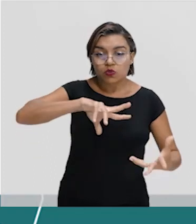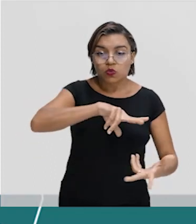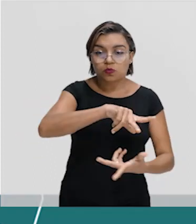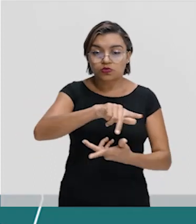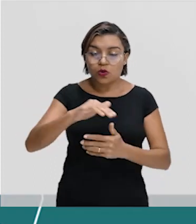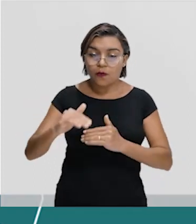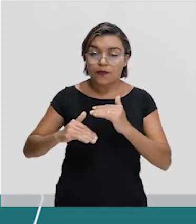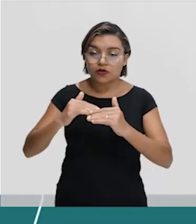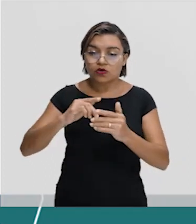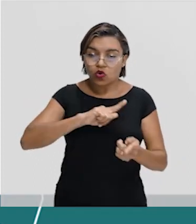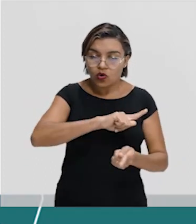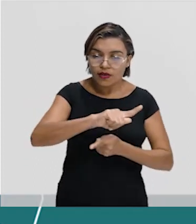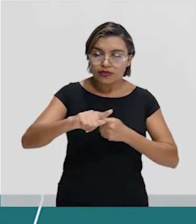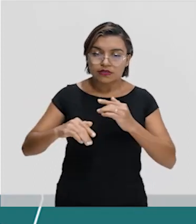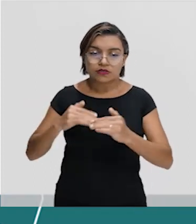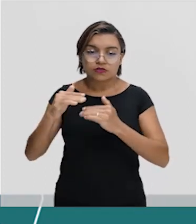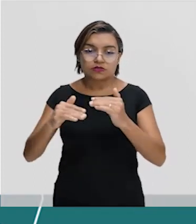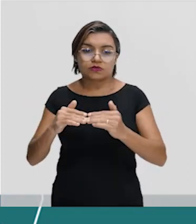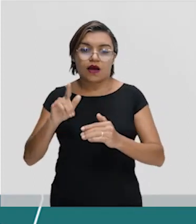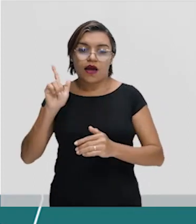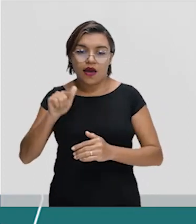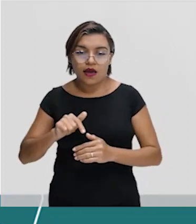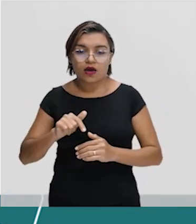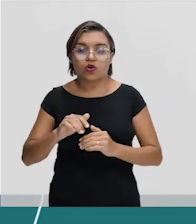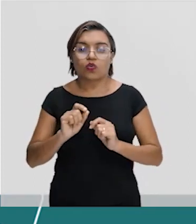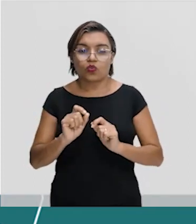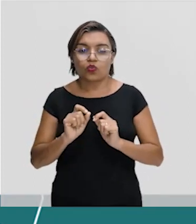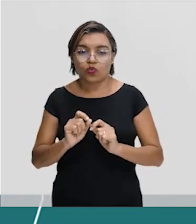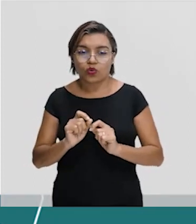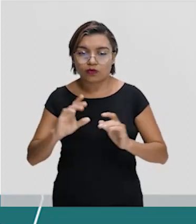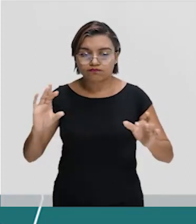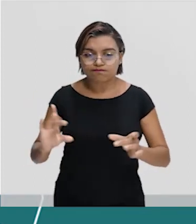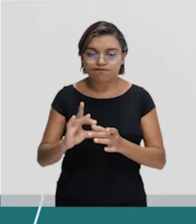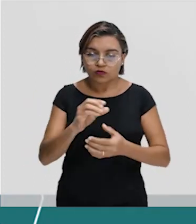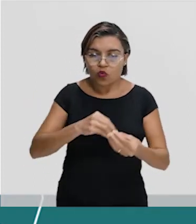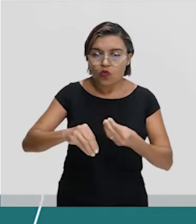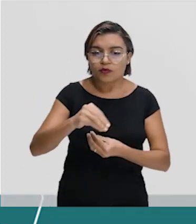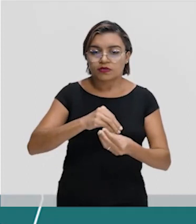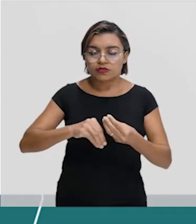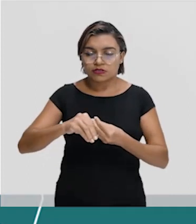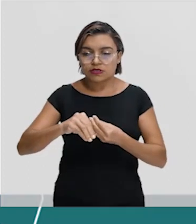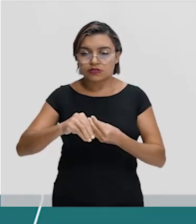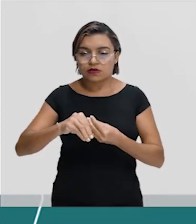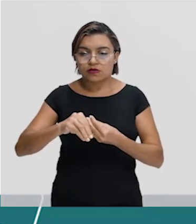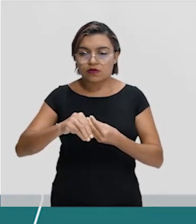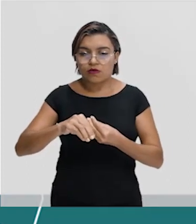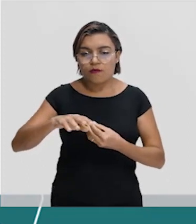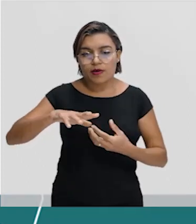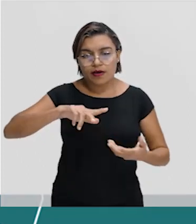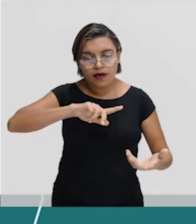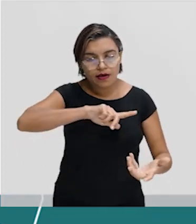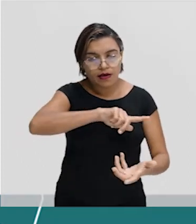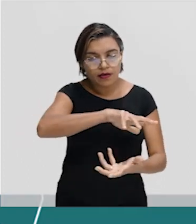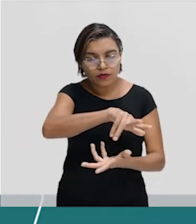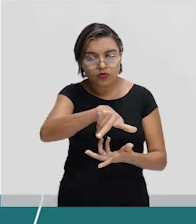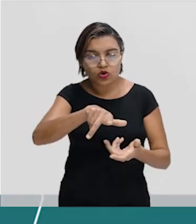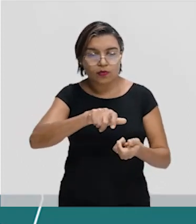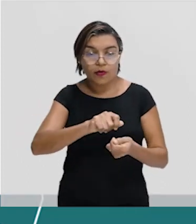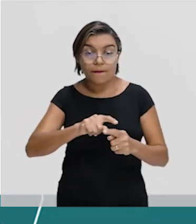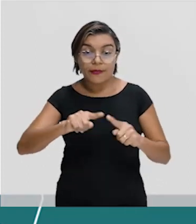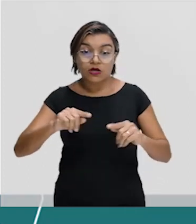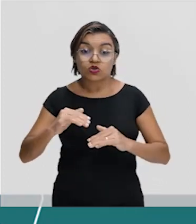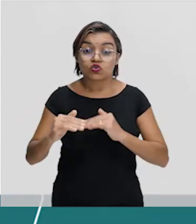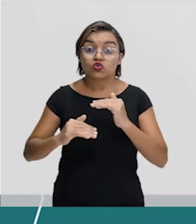provoca uma homogeneização da produção e do consumo, em nível global. Porém, este processo não é